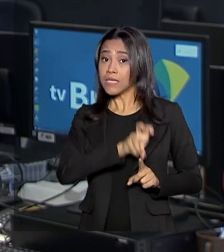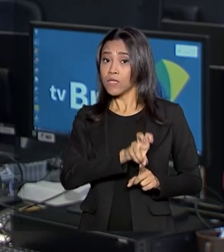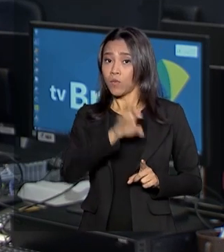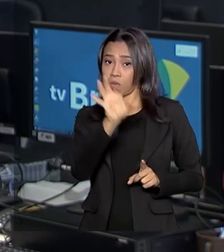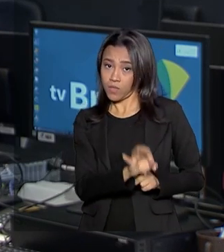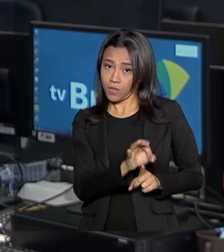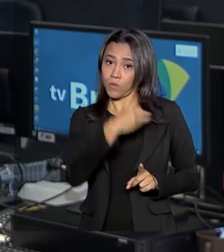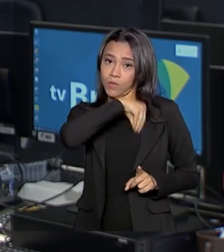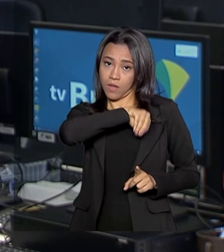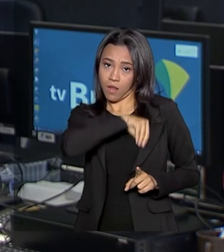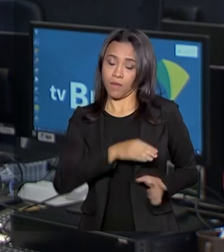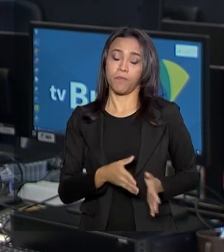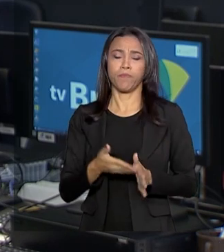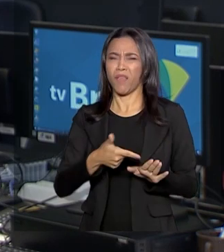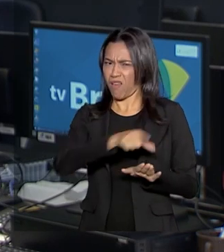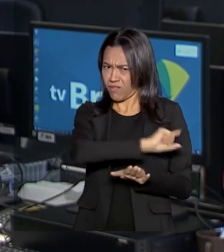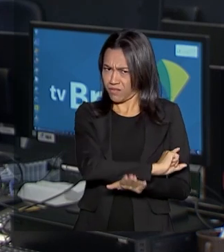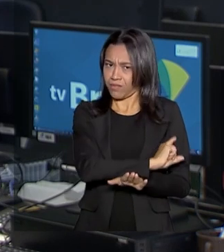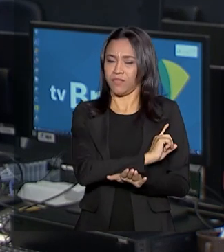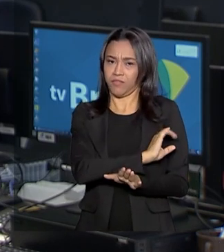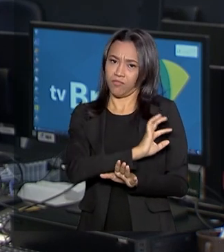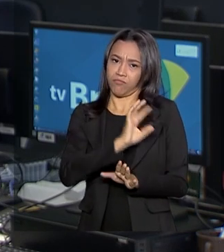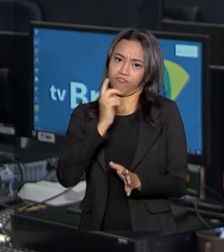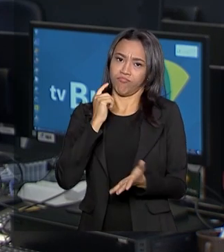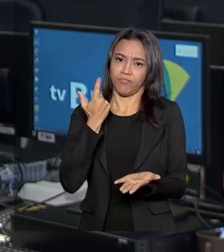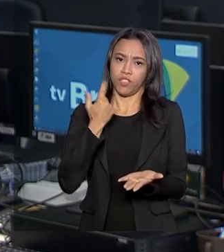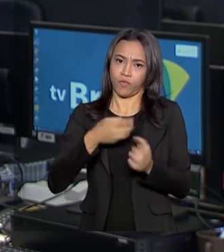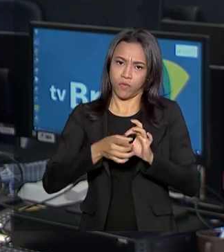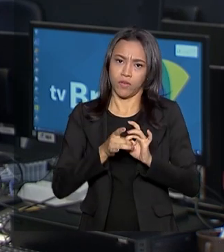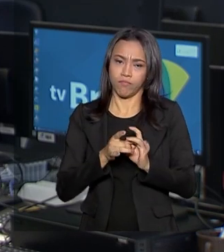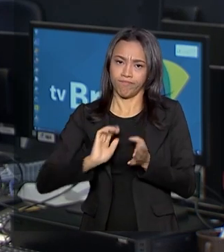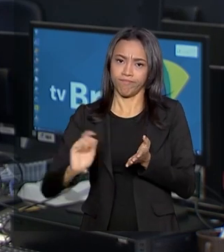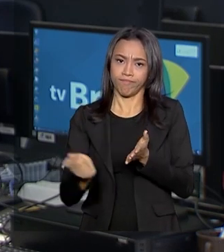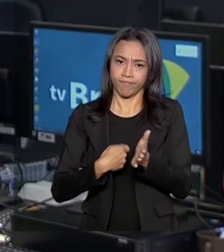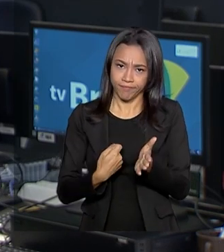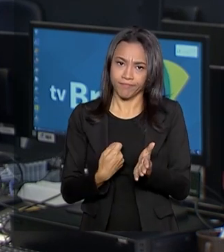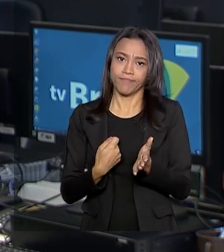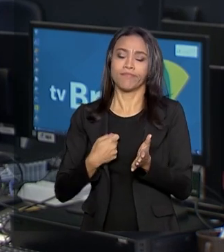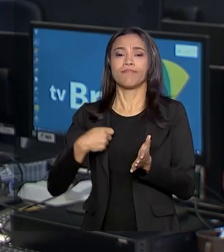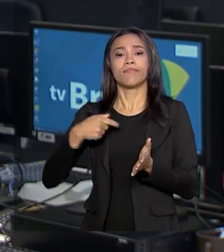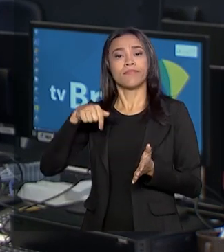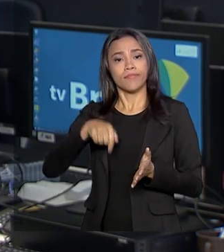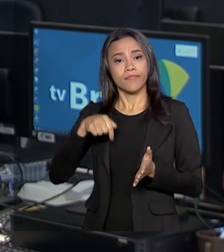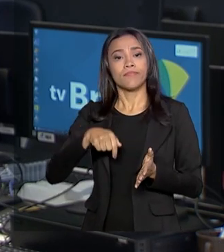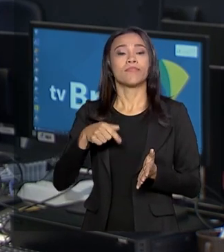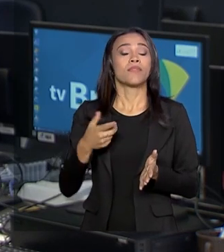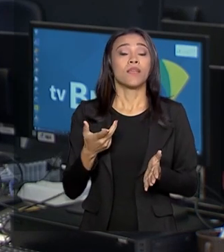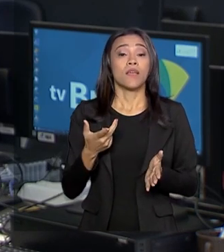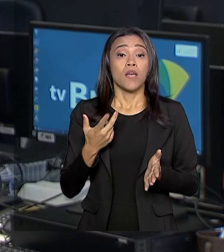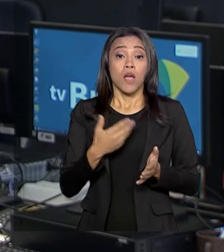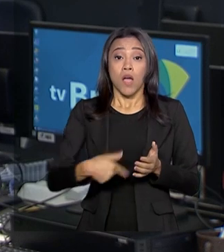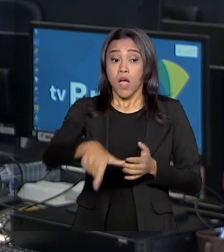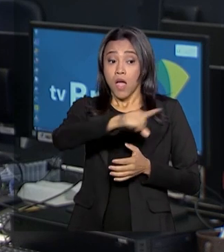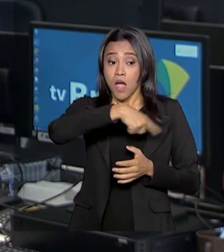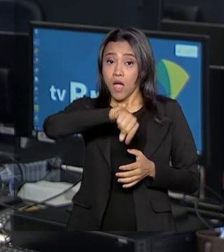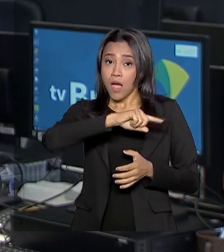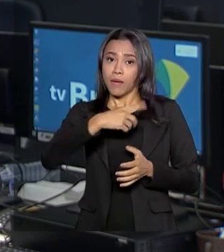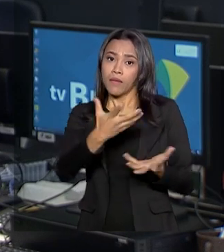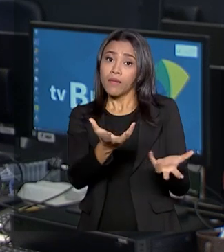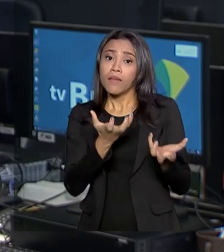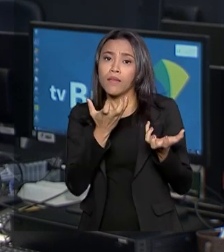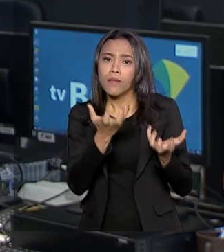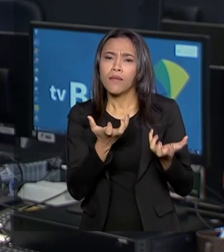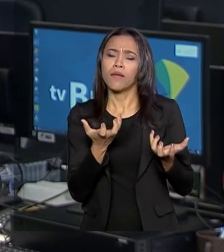Antes dessa medida, Renata, a autorizada, que foi autorizada pelo Comitê Gestor do Simples Nacional, os motoristas que queriam